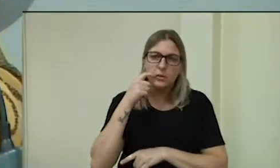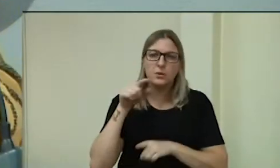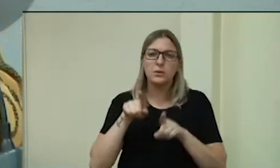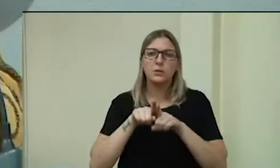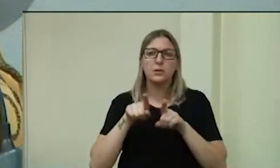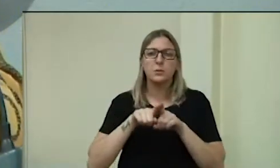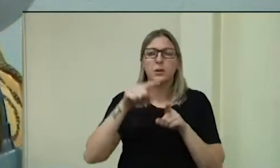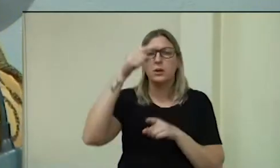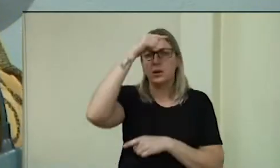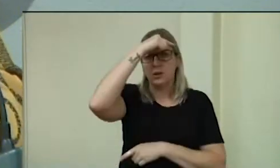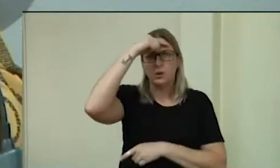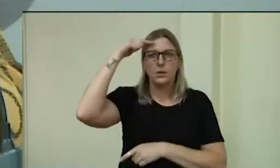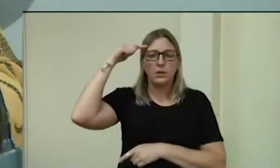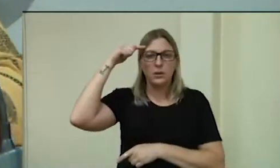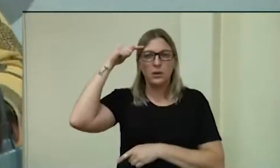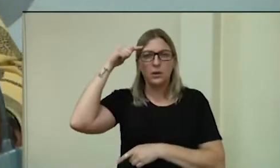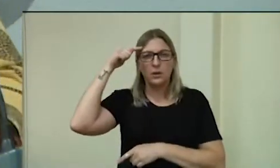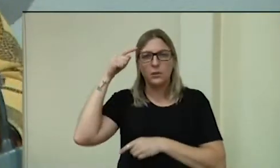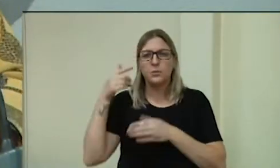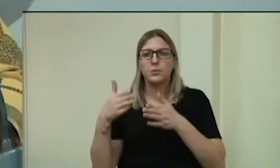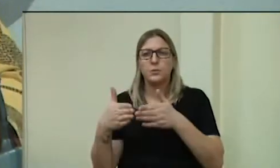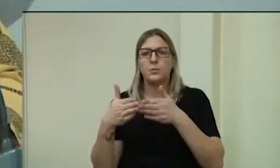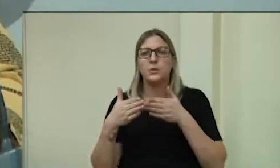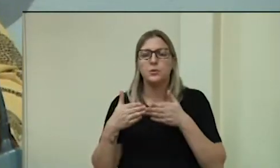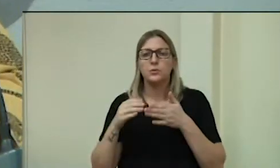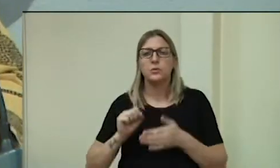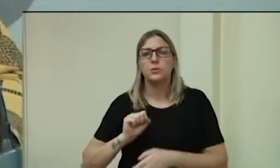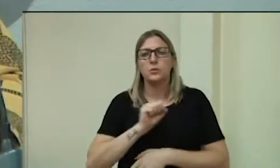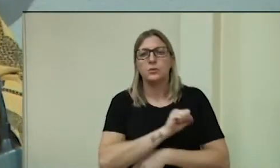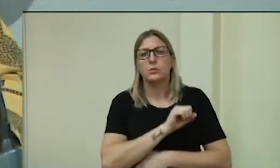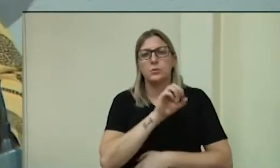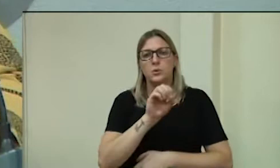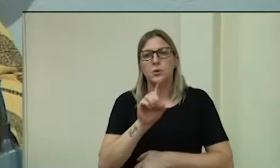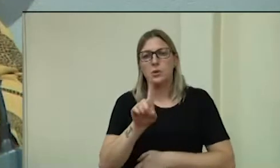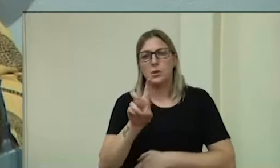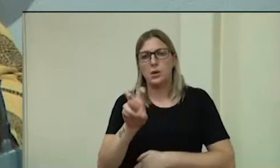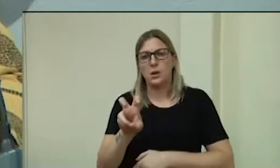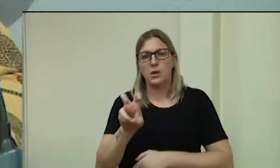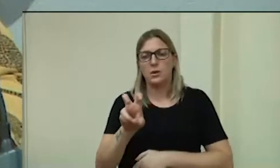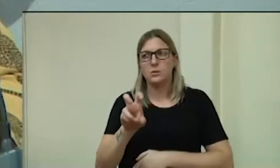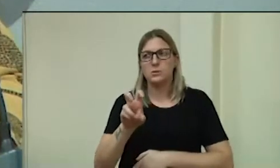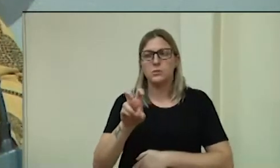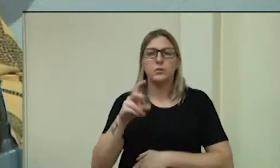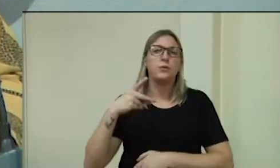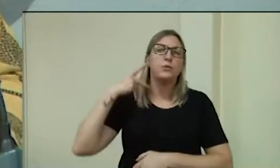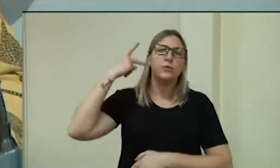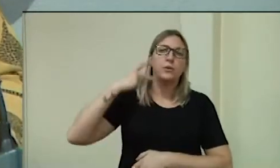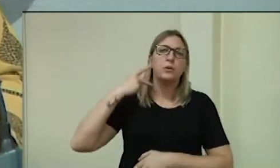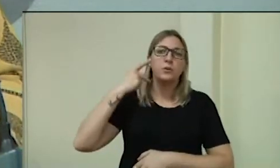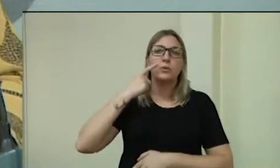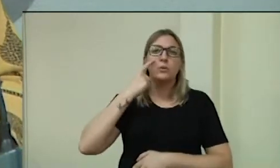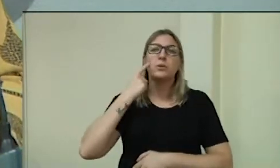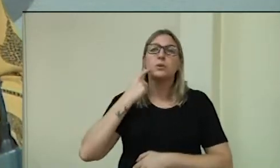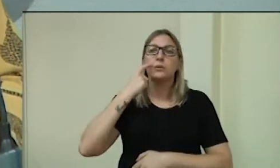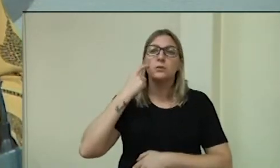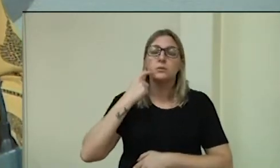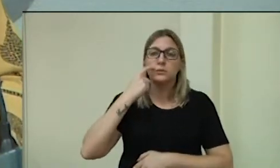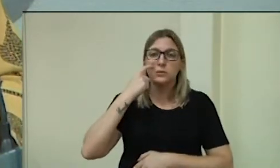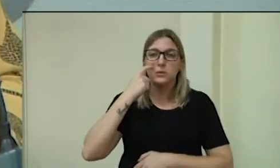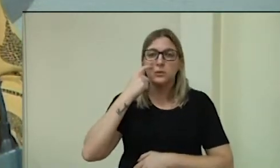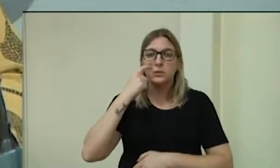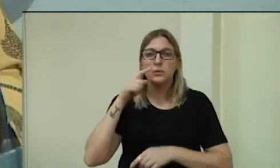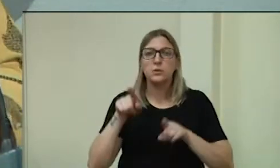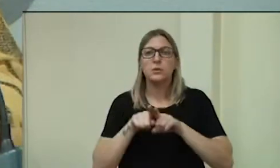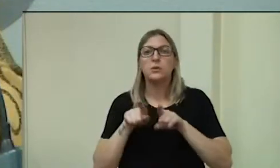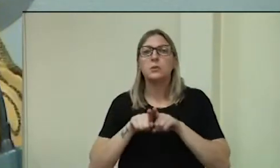Alida Uzoto, requerimento número 015, de autoria da vereadora Sandra, e